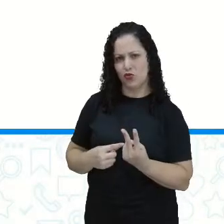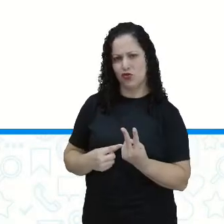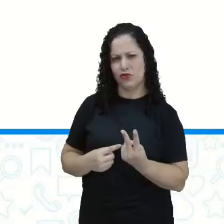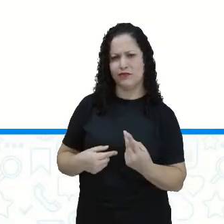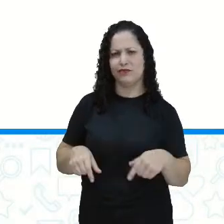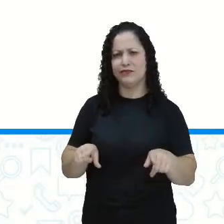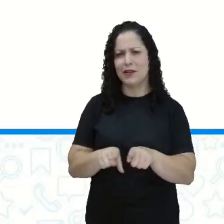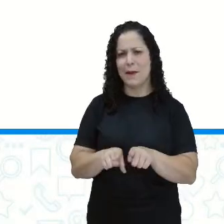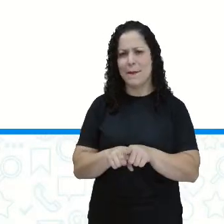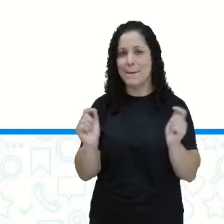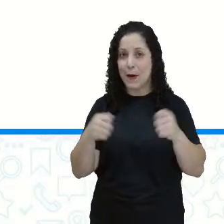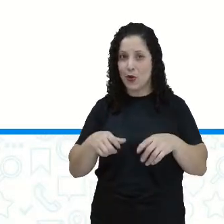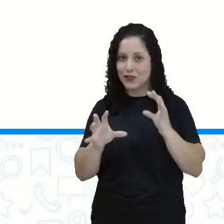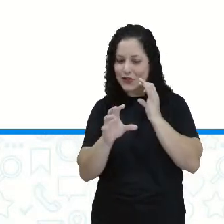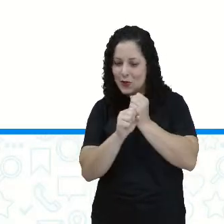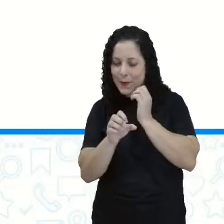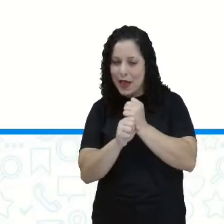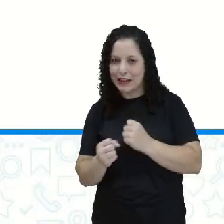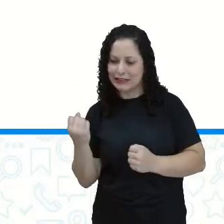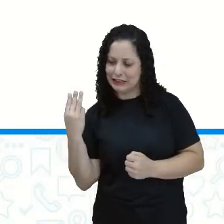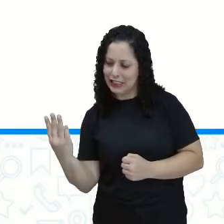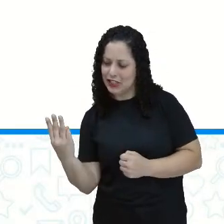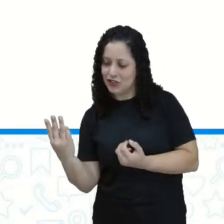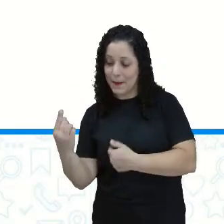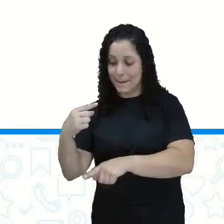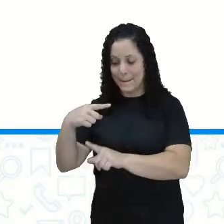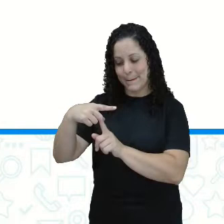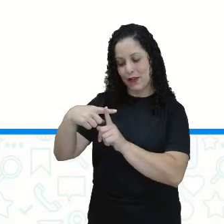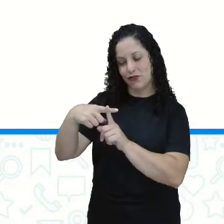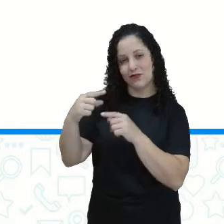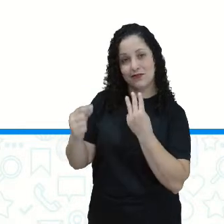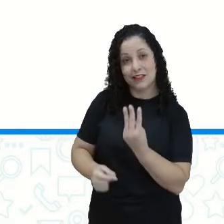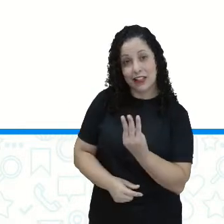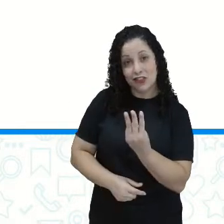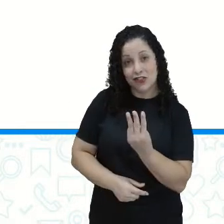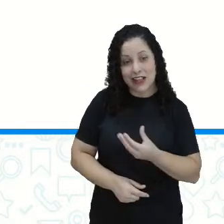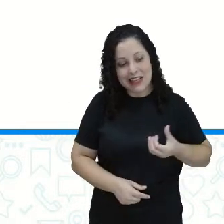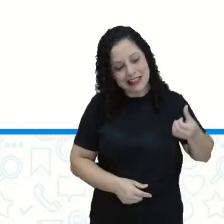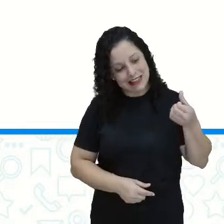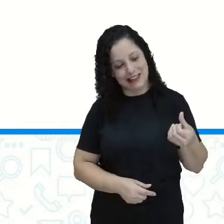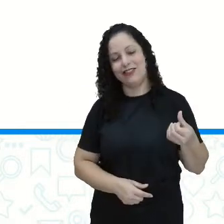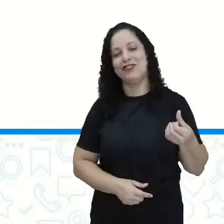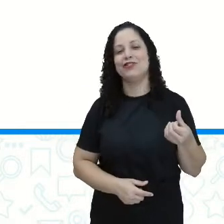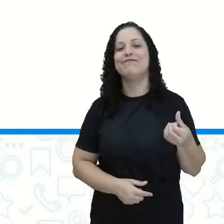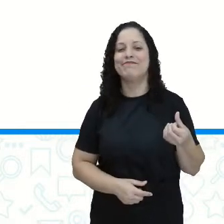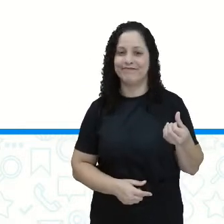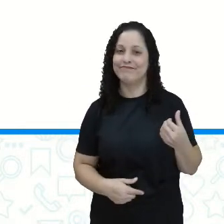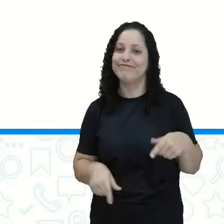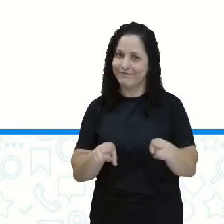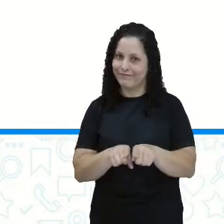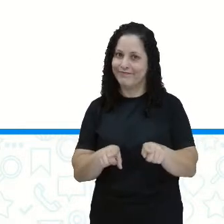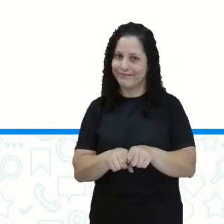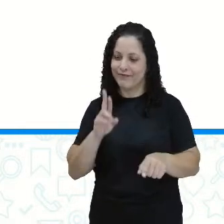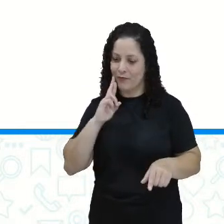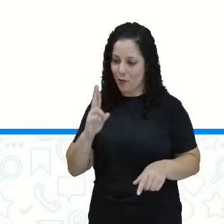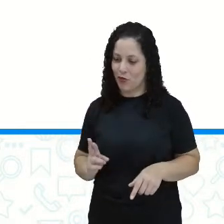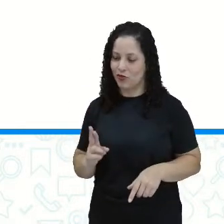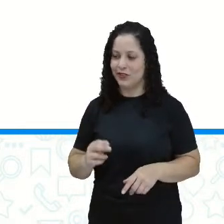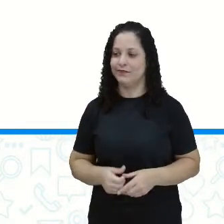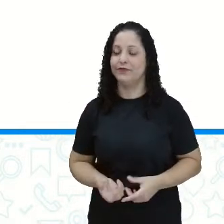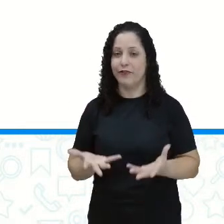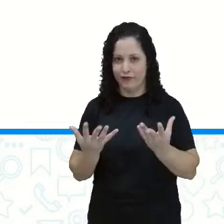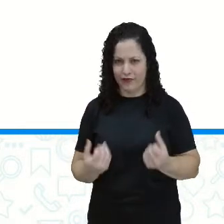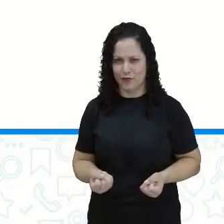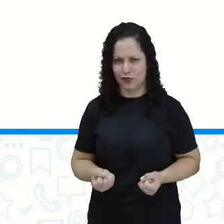então eu também posso somar. Três mais três, que vai dar igual a seis. Então, vamos representar com